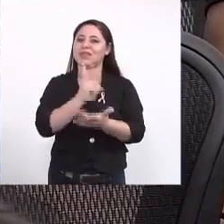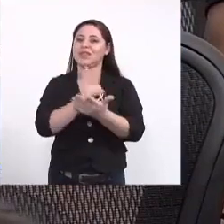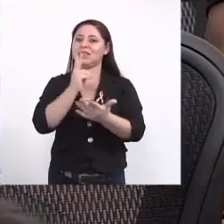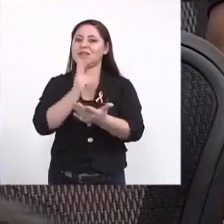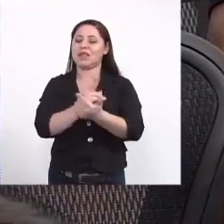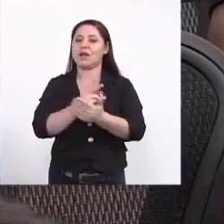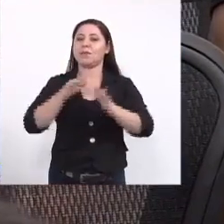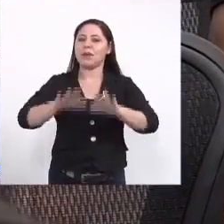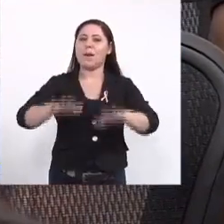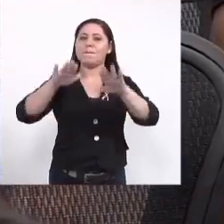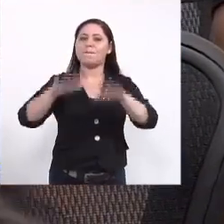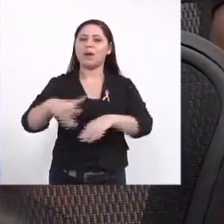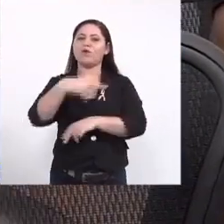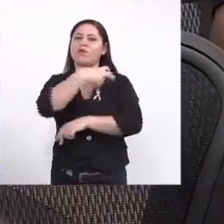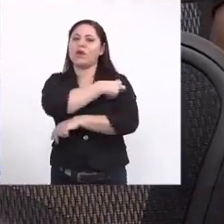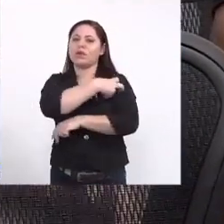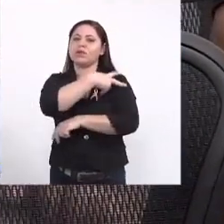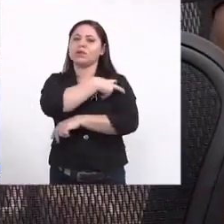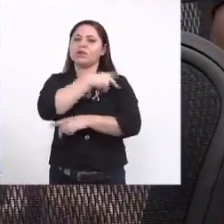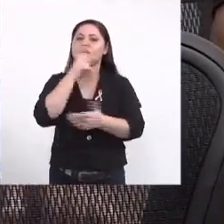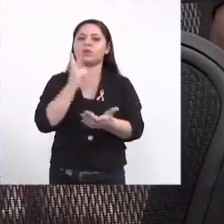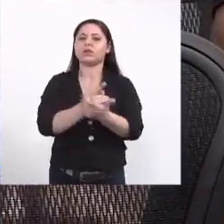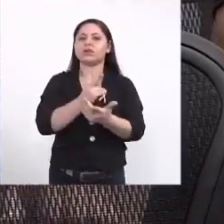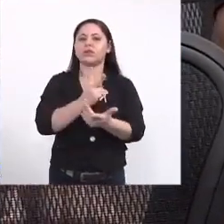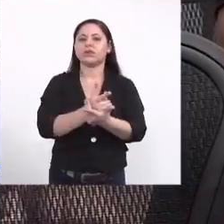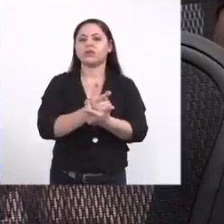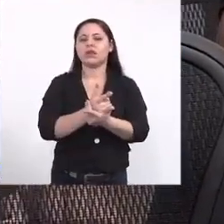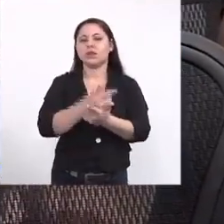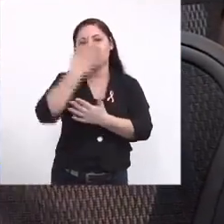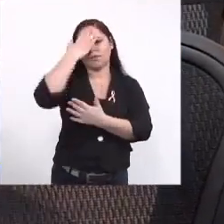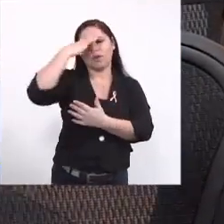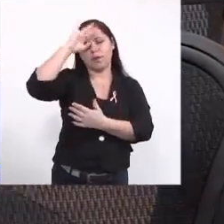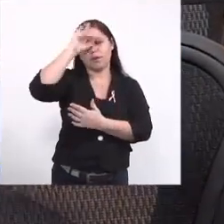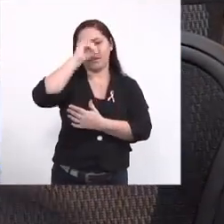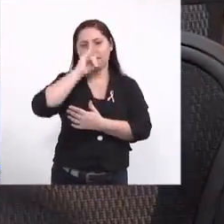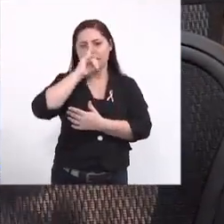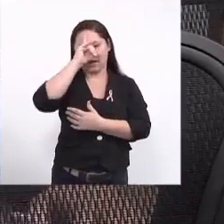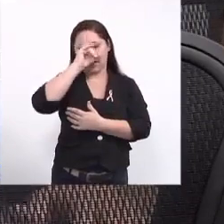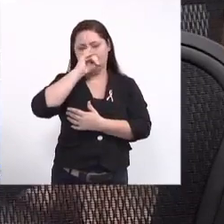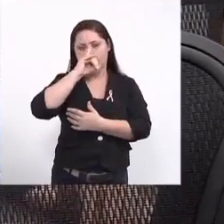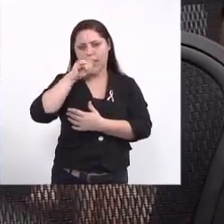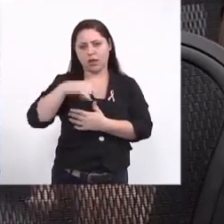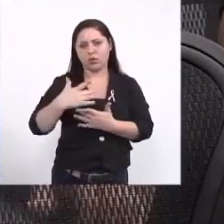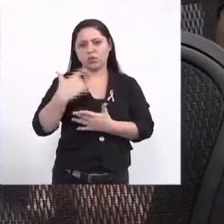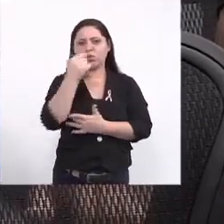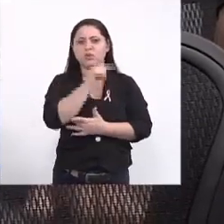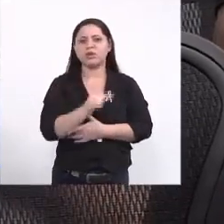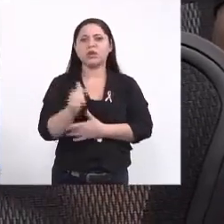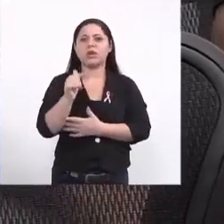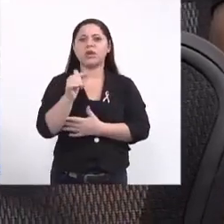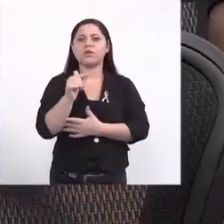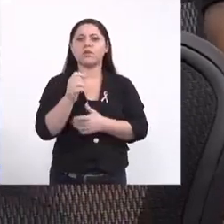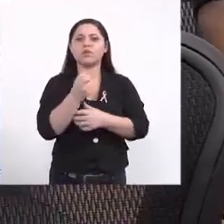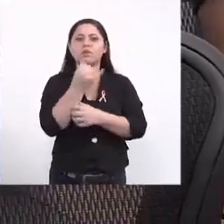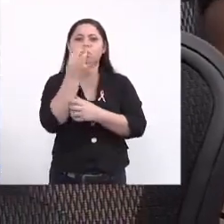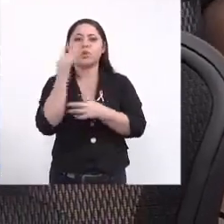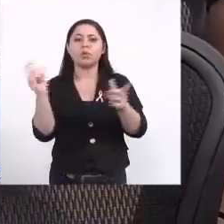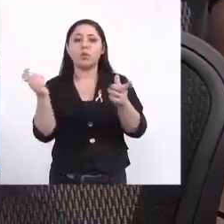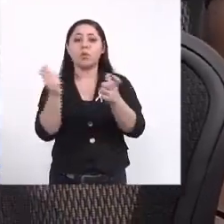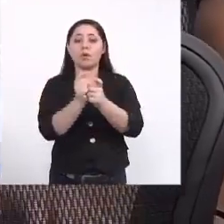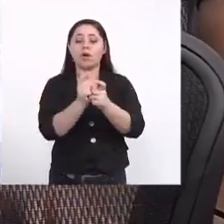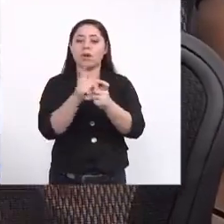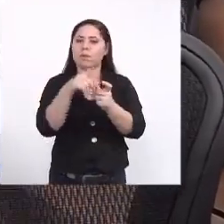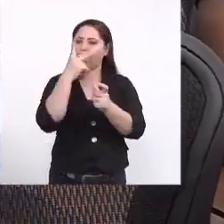tem essa questão prioritária da vacinação da febre amarela e aí não teve tantos casos então assim fica